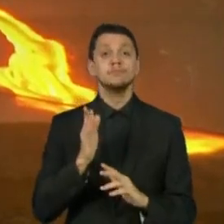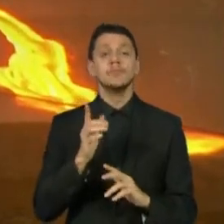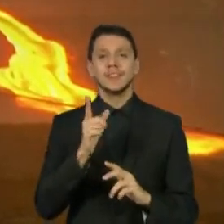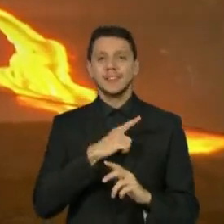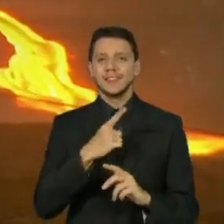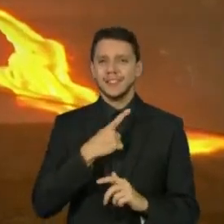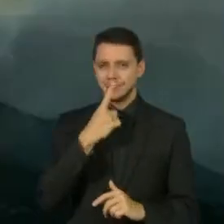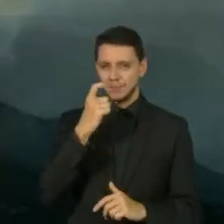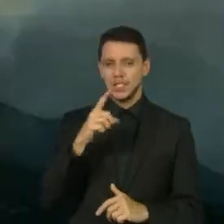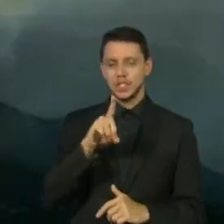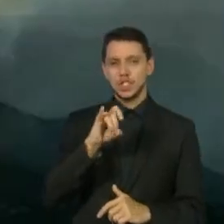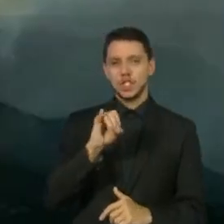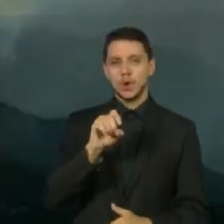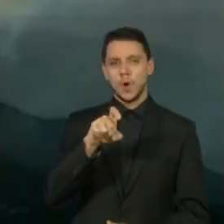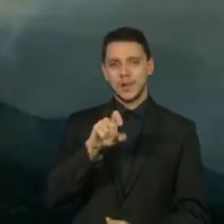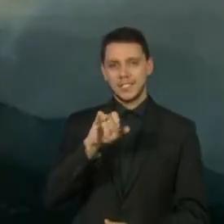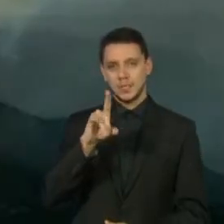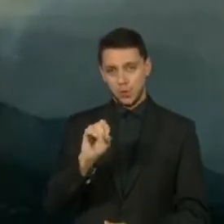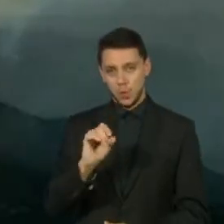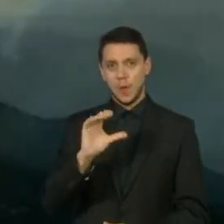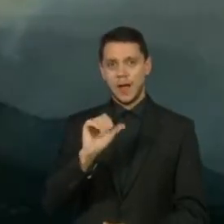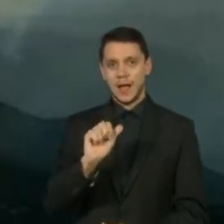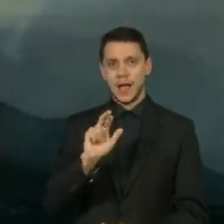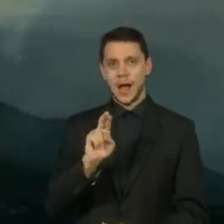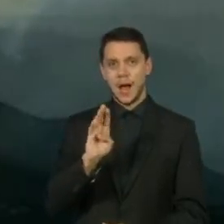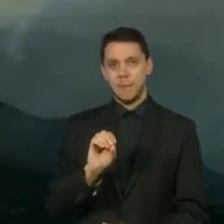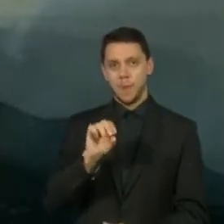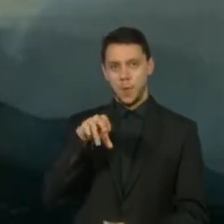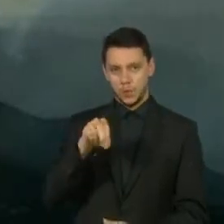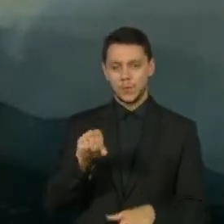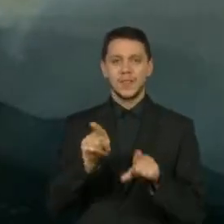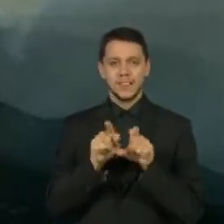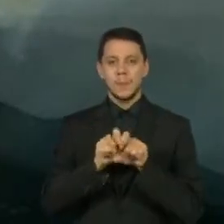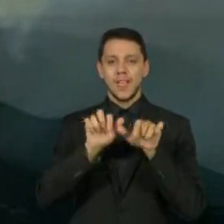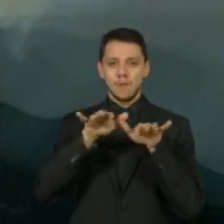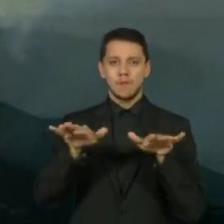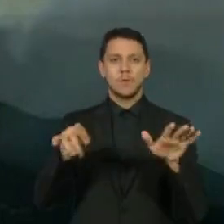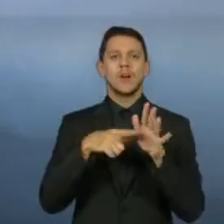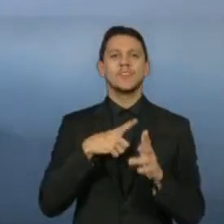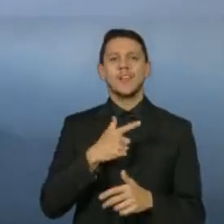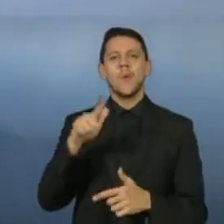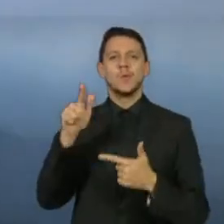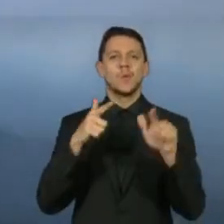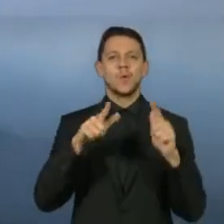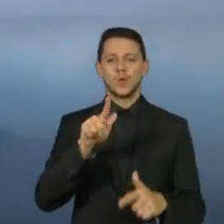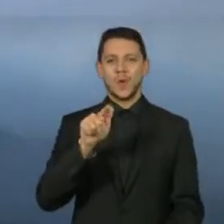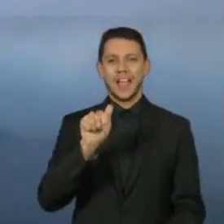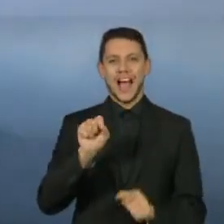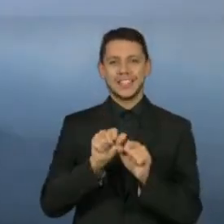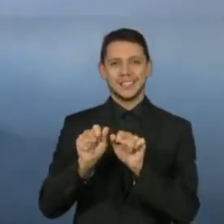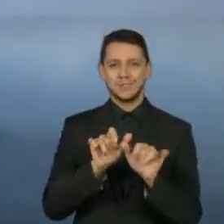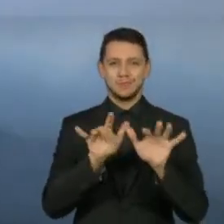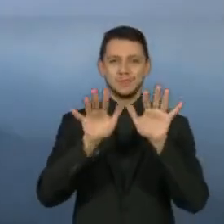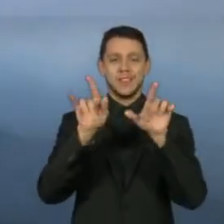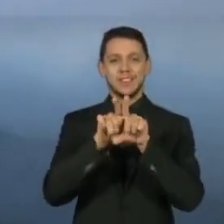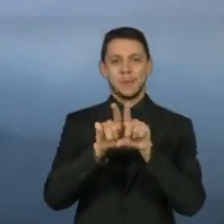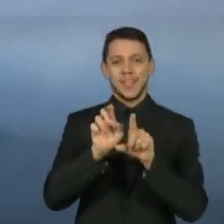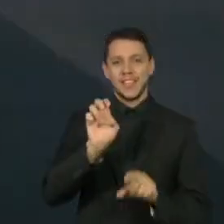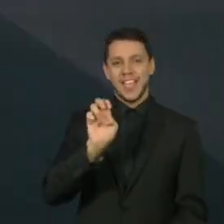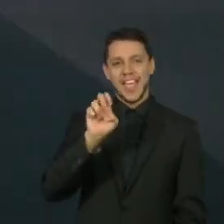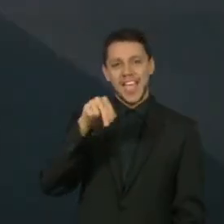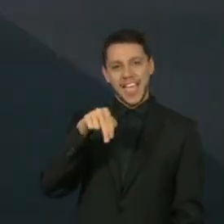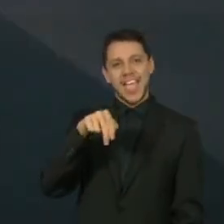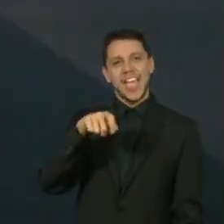dióxido de carbono, o vulcão espele uma mistura de outros gases tóxicos, inclusive enxofre e metais